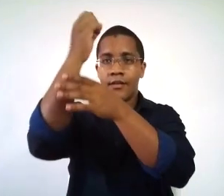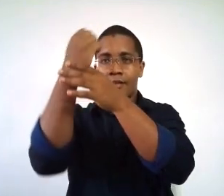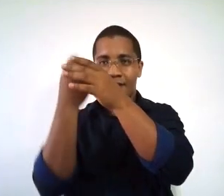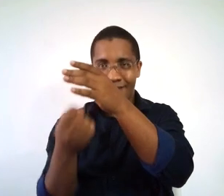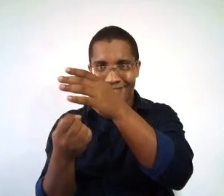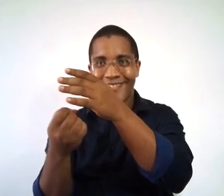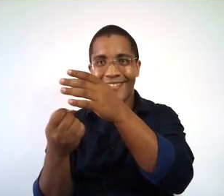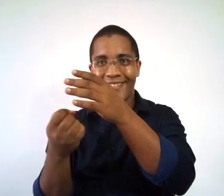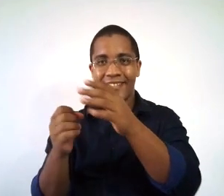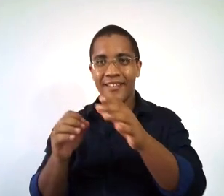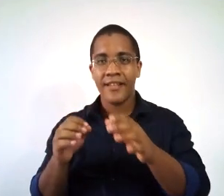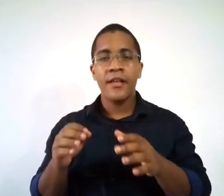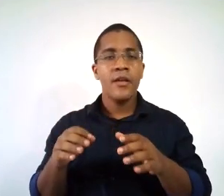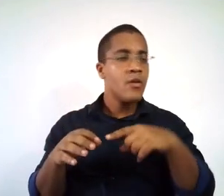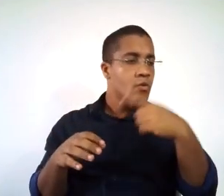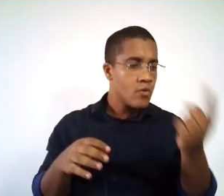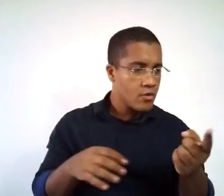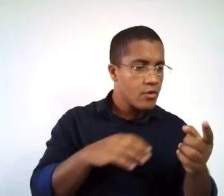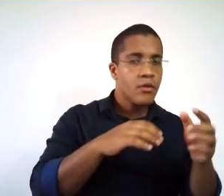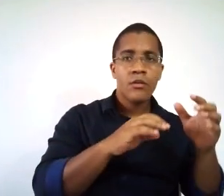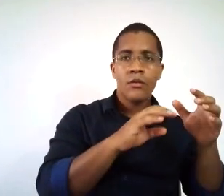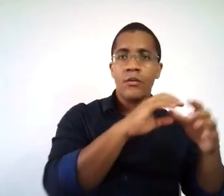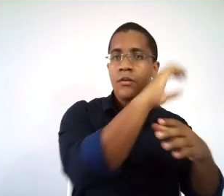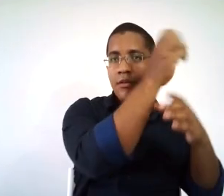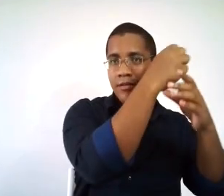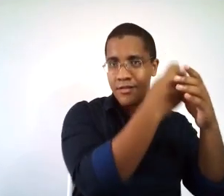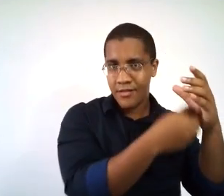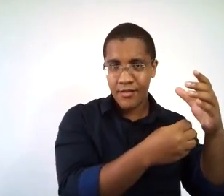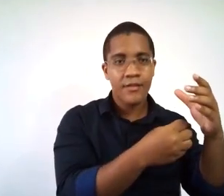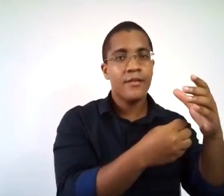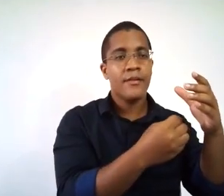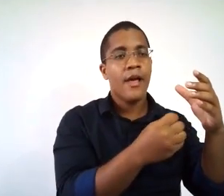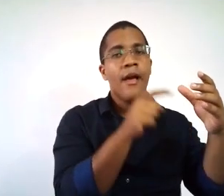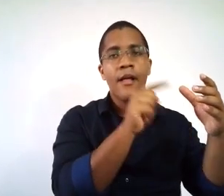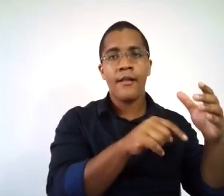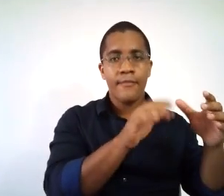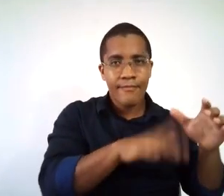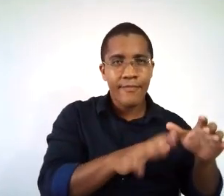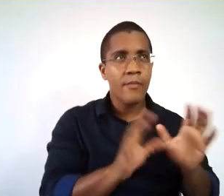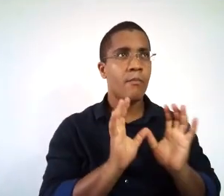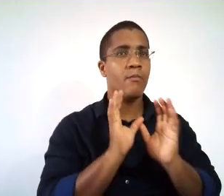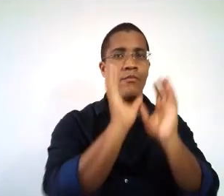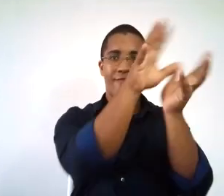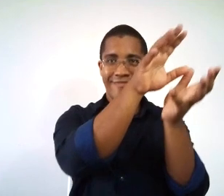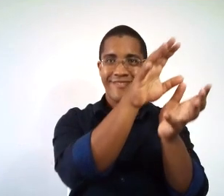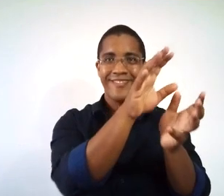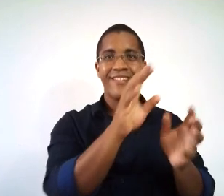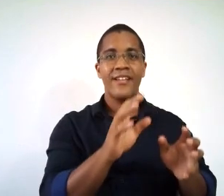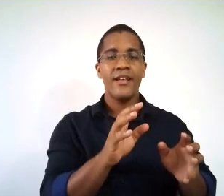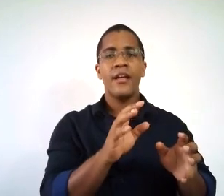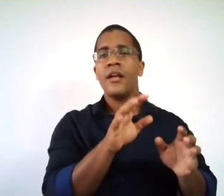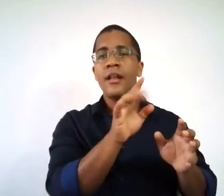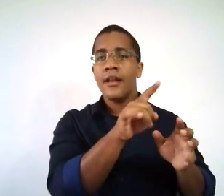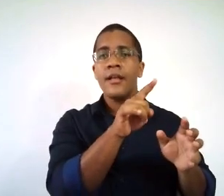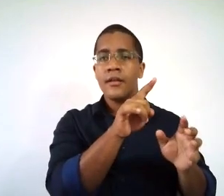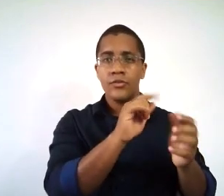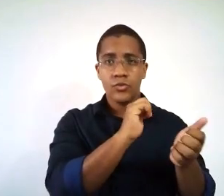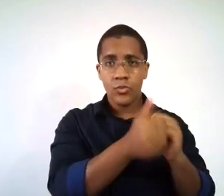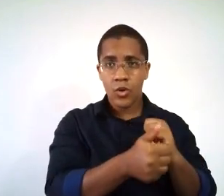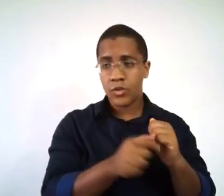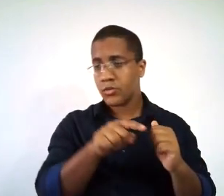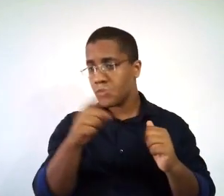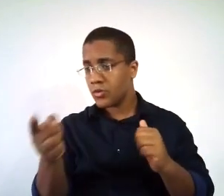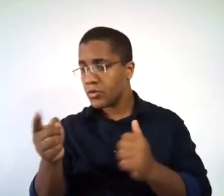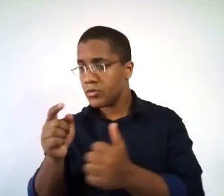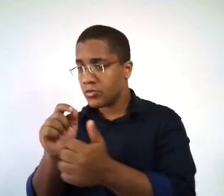o basquetebol enquanto esporte e o basquetebol enquanto jogo esportivo. Então, mais